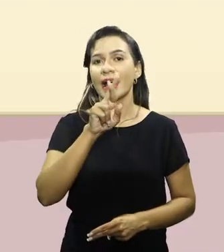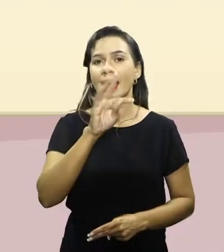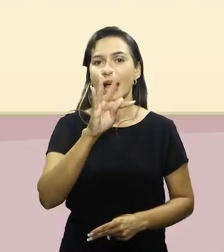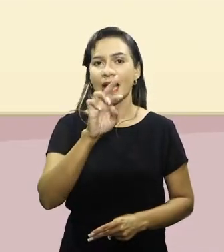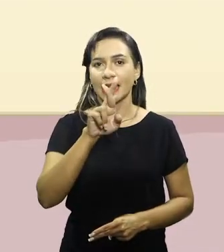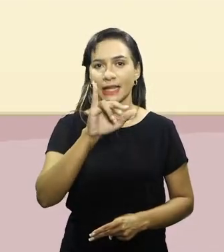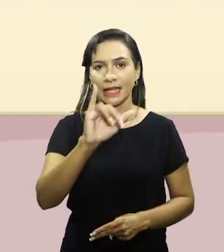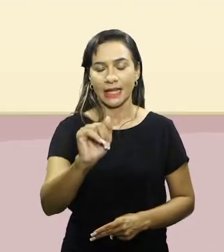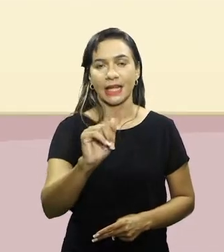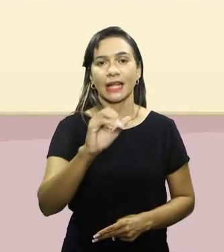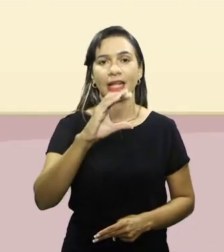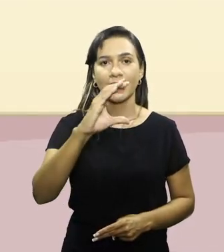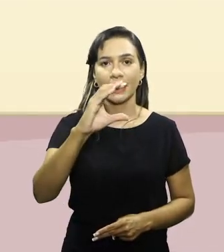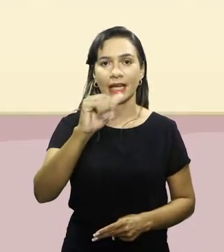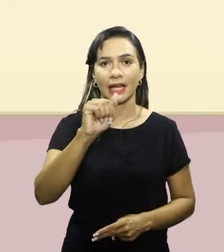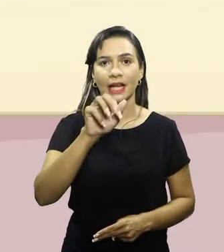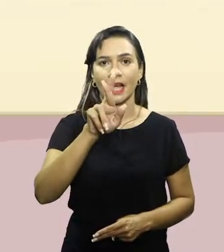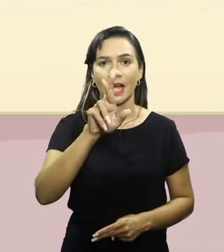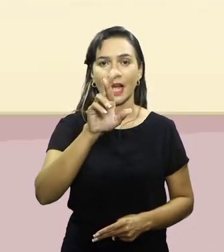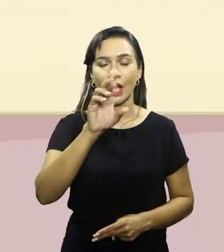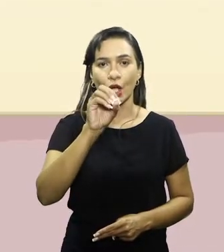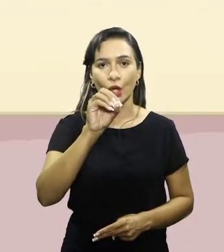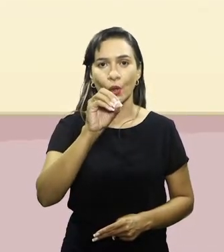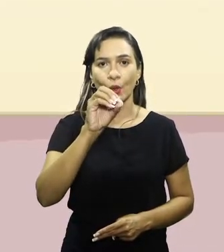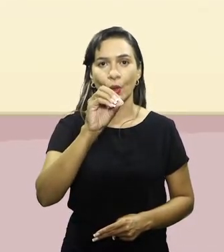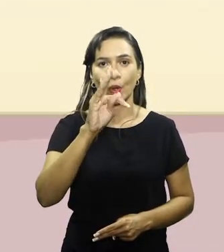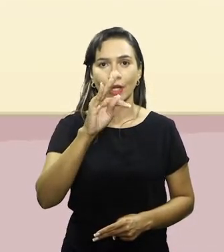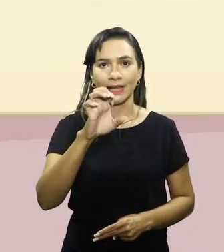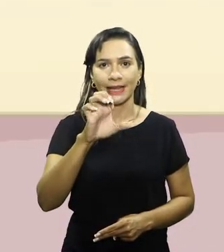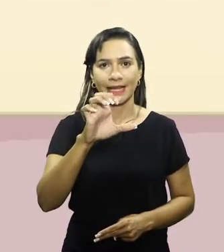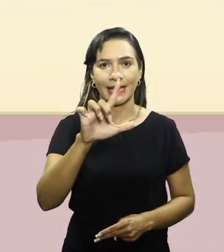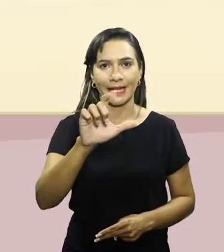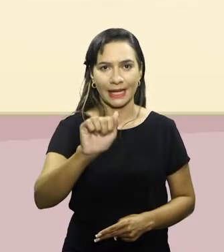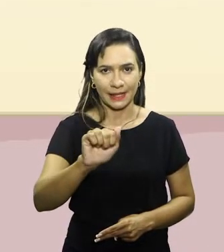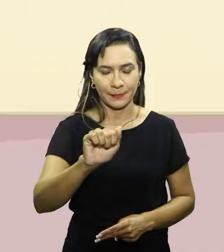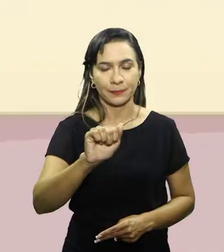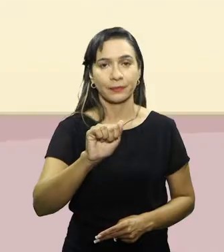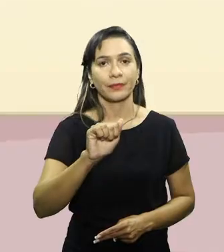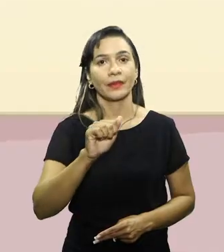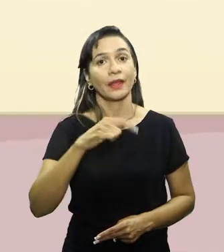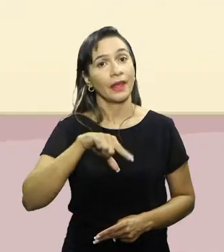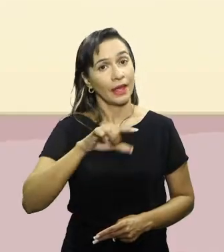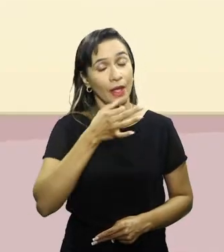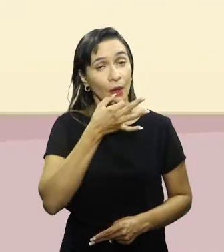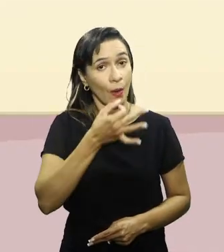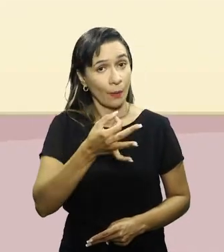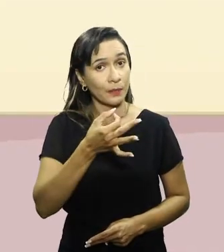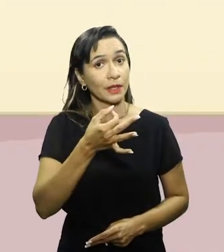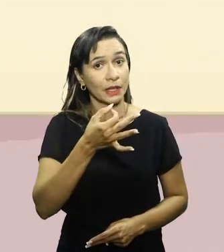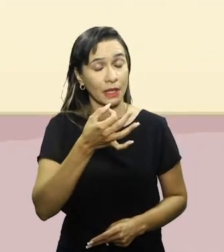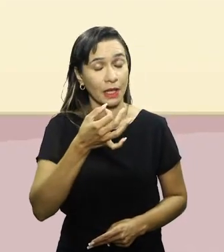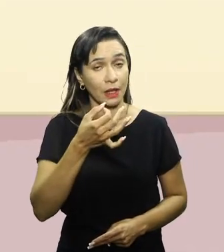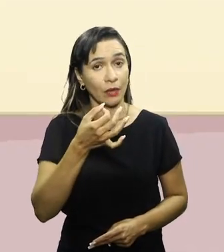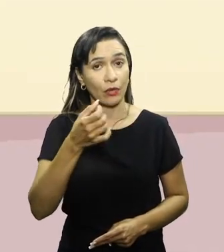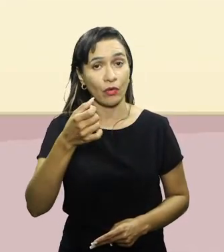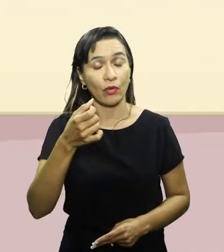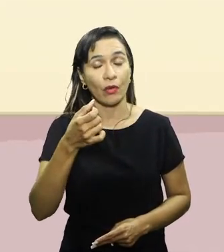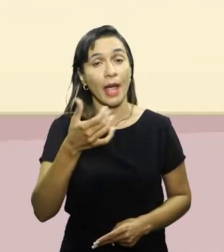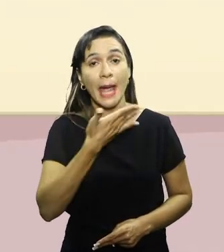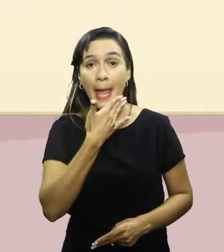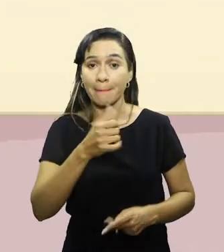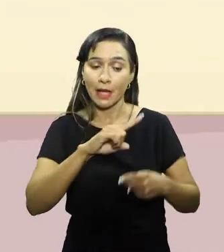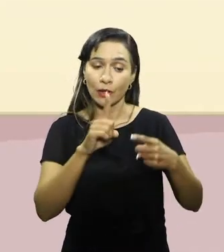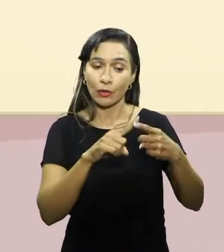Esses são os dois locais, pessoal, que podemos estar palpando. Sugestão minha, deem preferência à artéria radial. A artéria